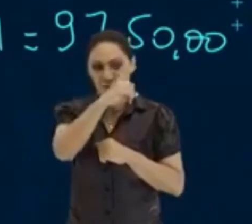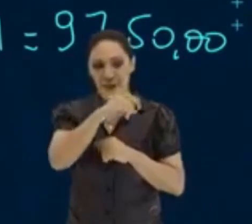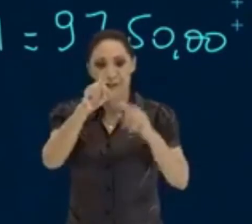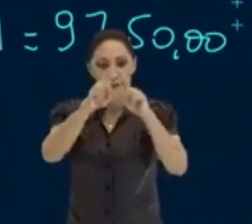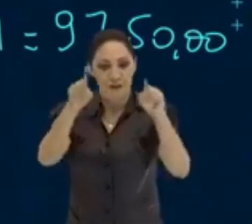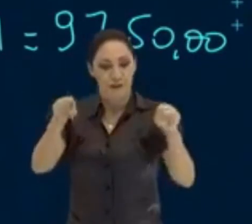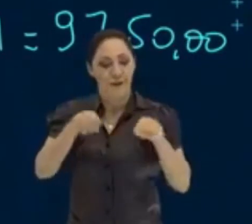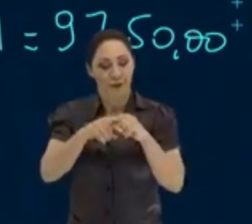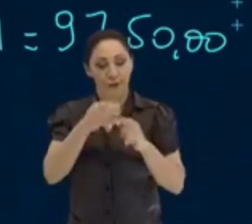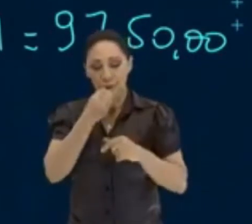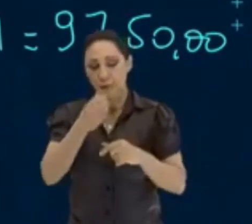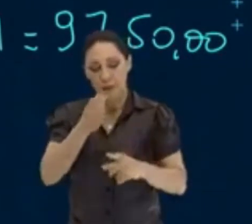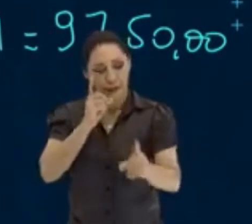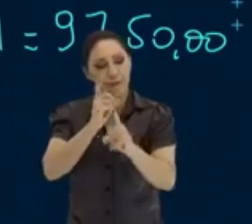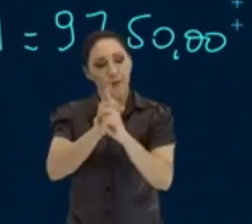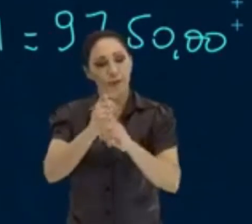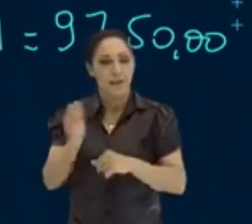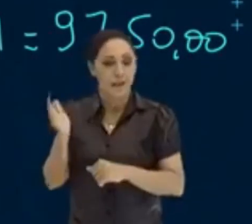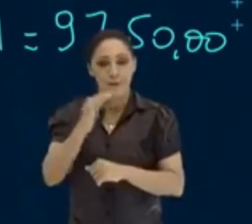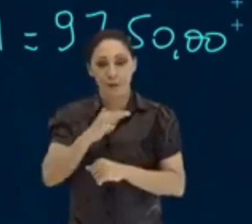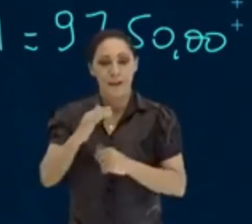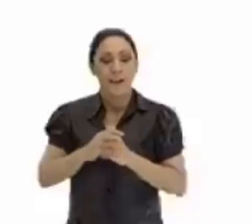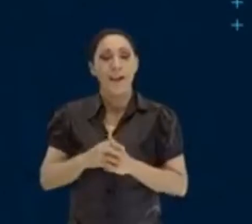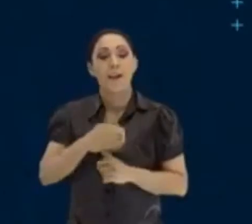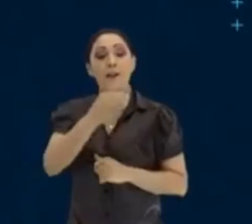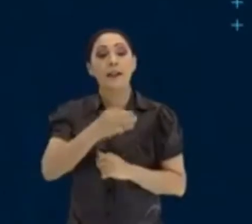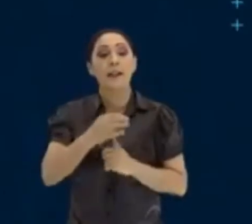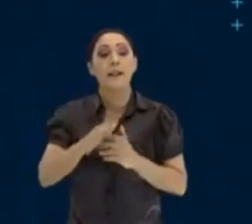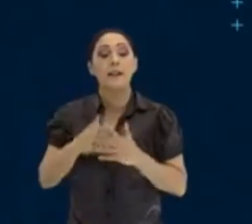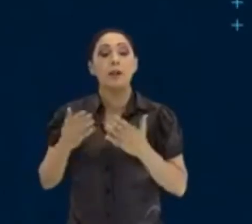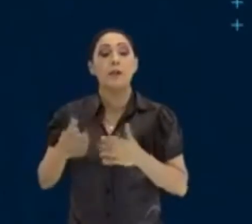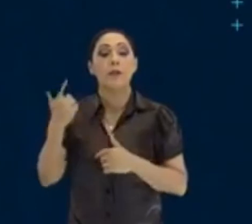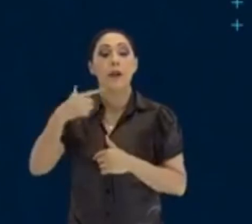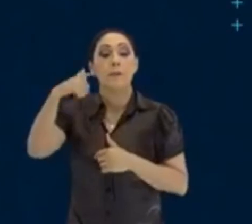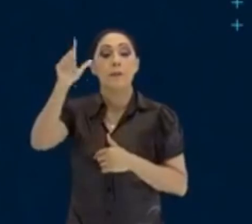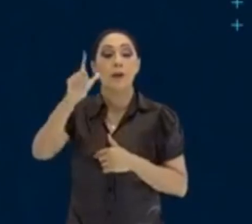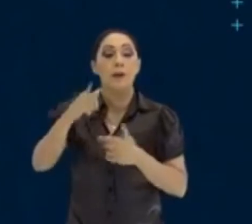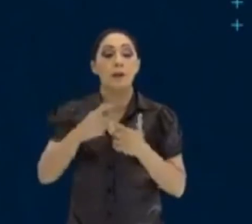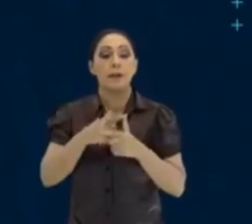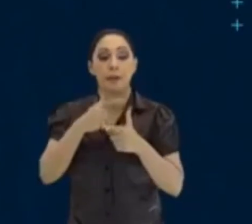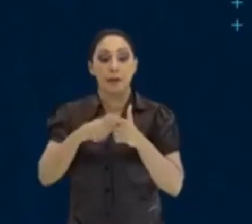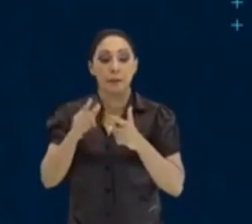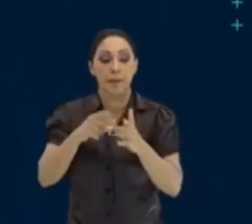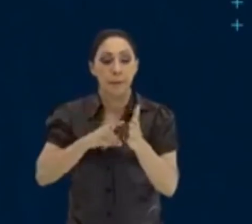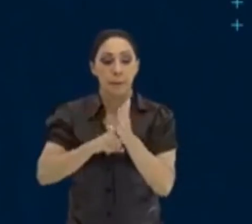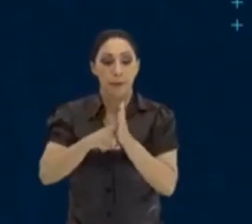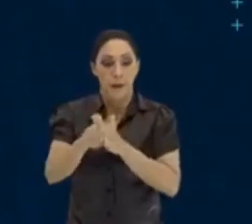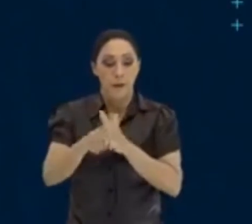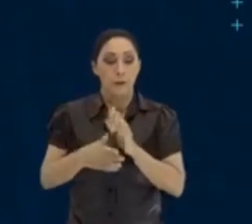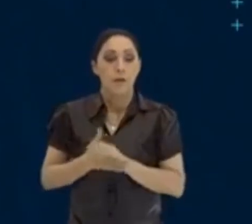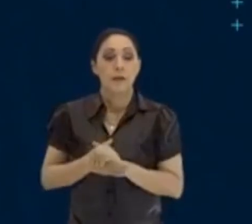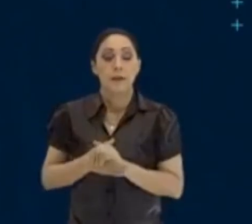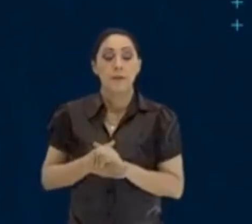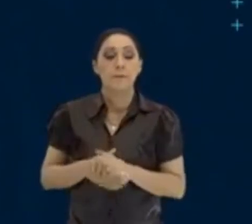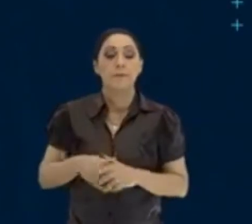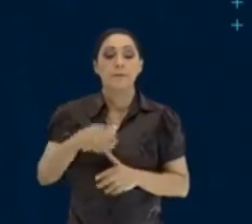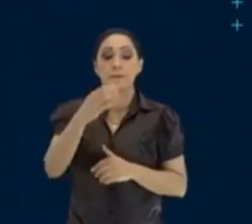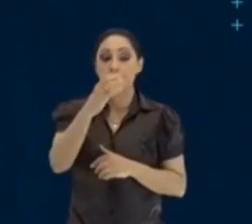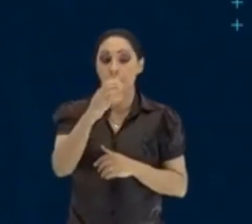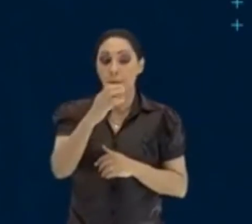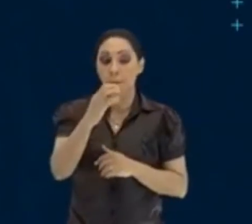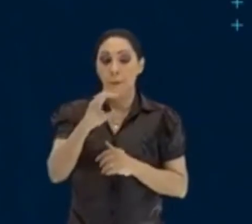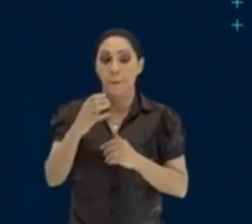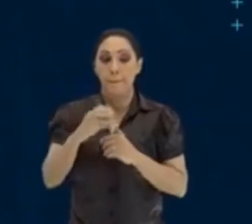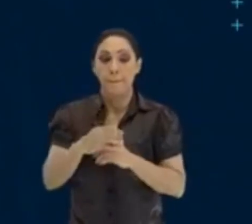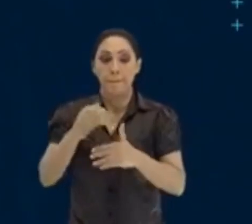vai encontrar. Vamos lá. Certo? Então, vamos para a próxima questão aqui. Olha, capital foi